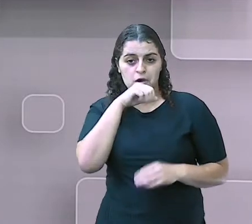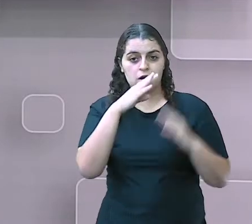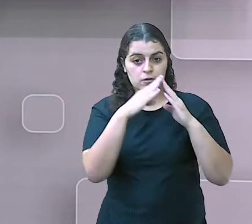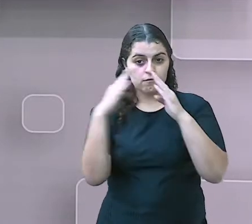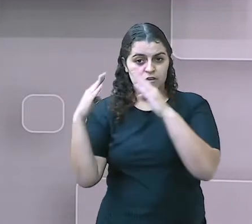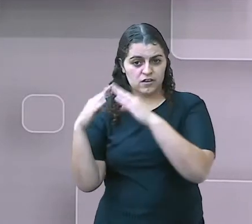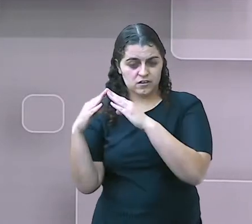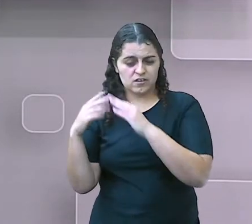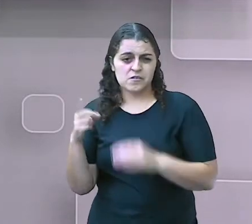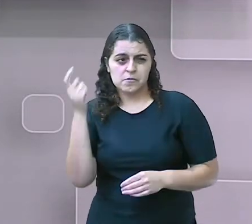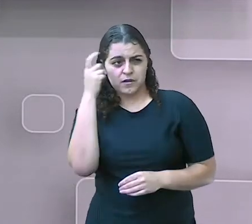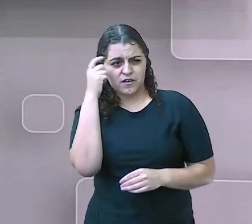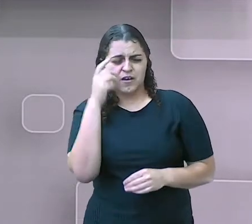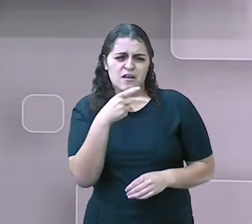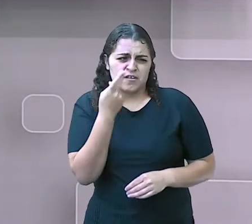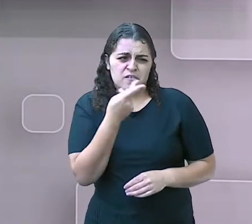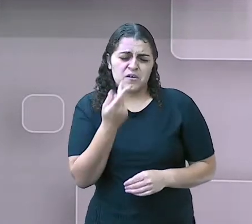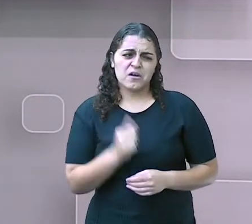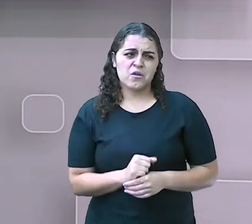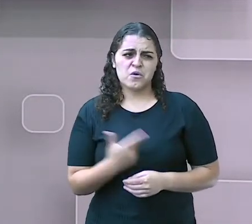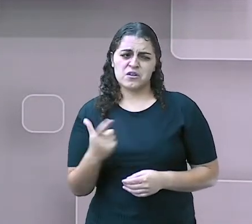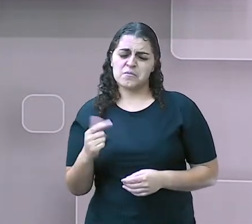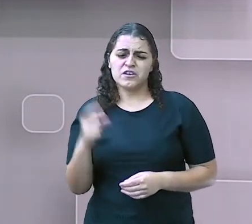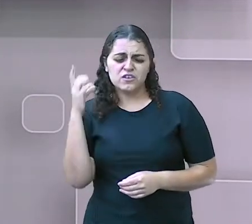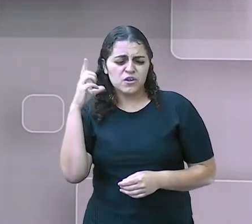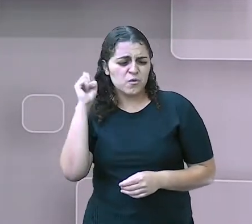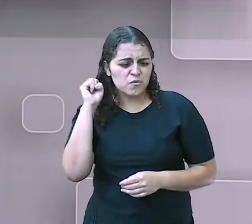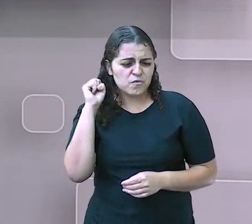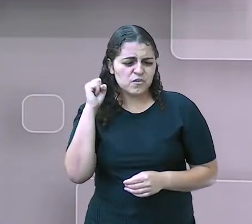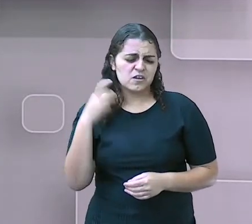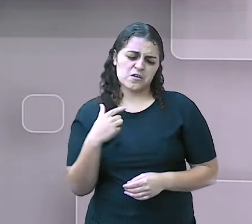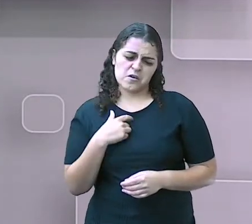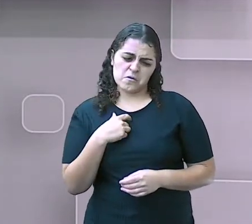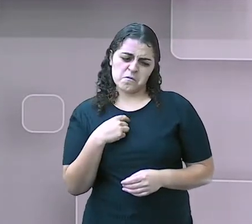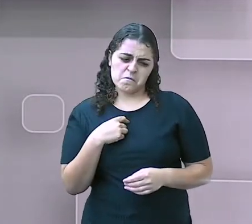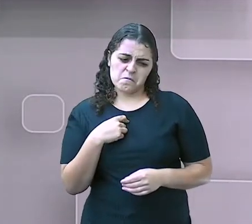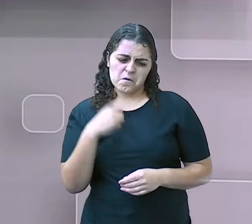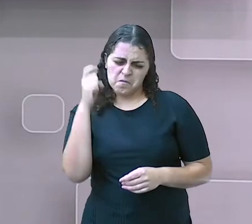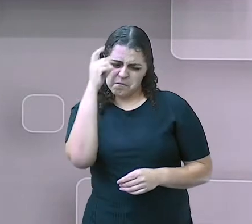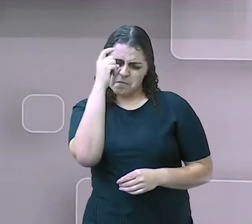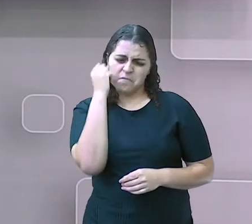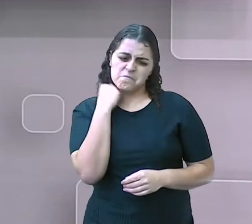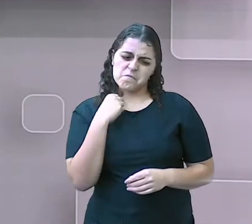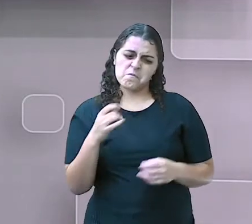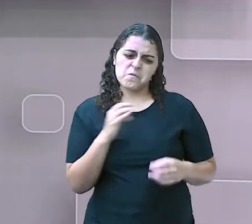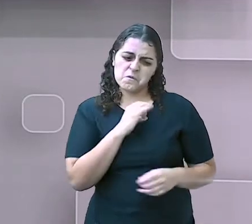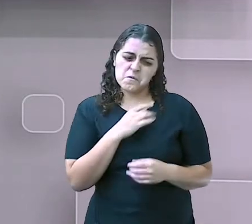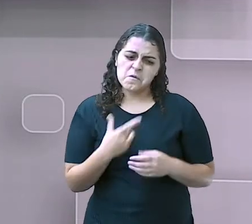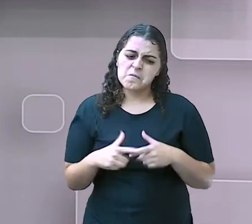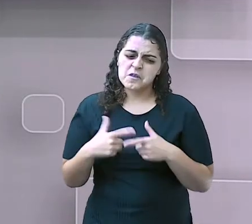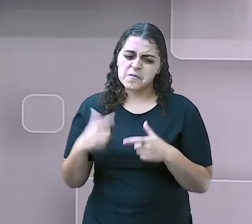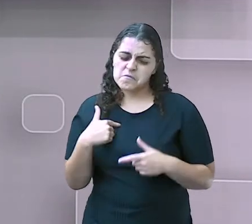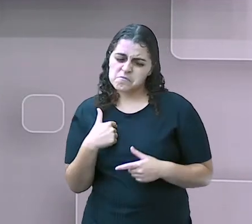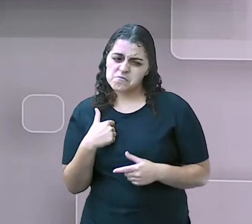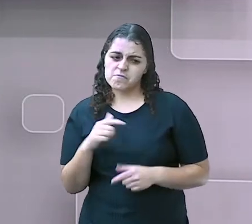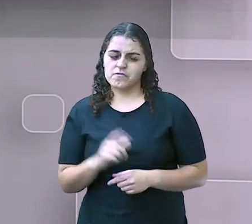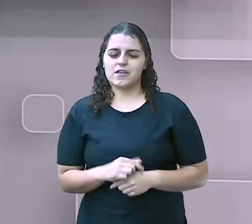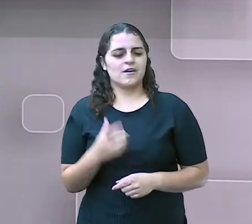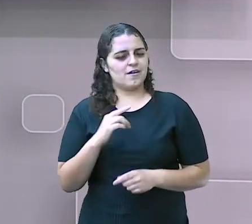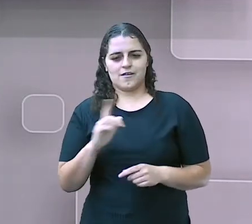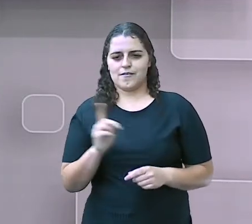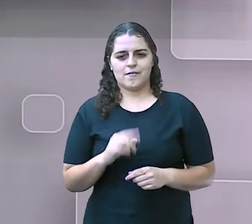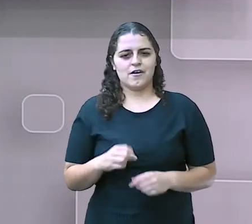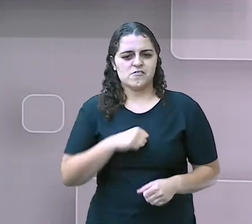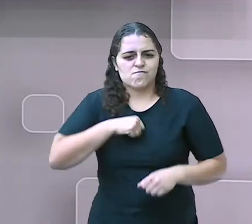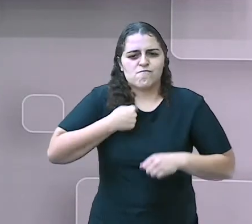será que ela fala? Será que não fala? Mas eu ouvi falando, né? Será que é comigo o problema? Não, não é. A ansiedade dessa criança